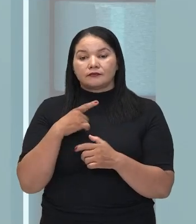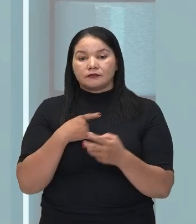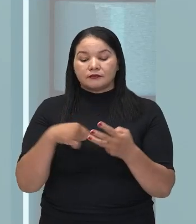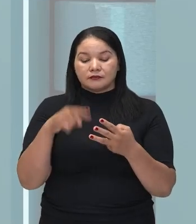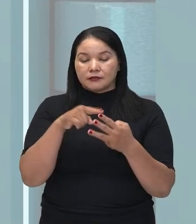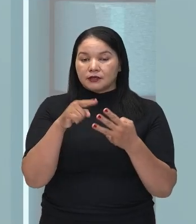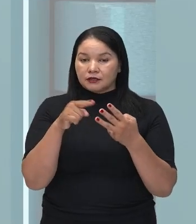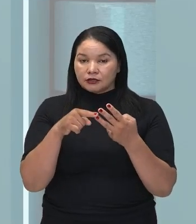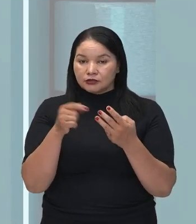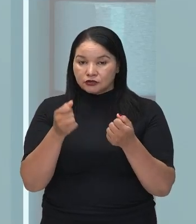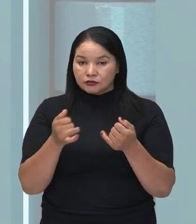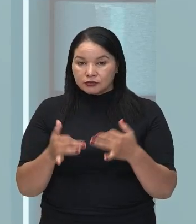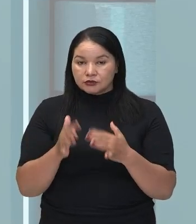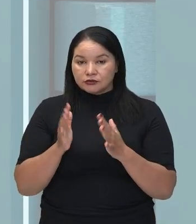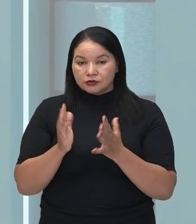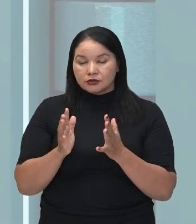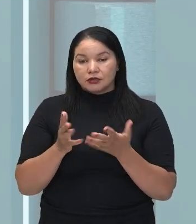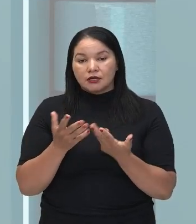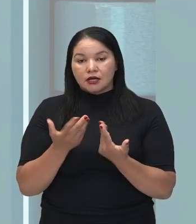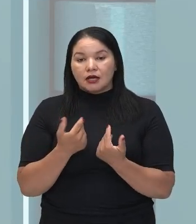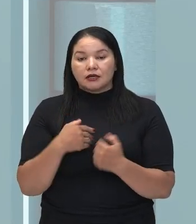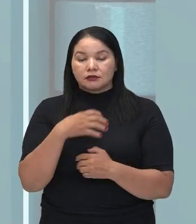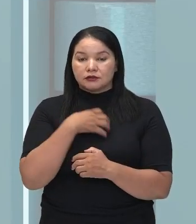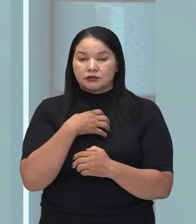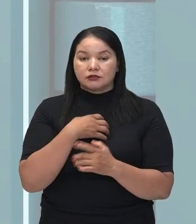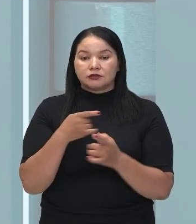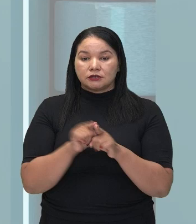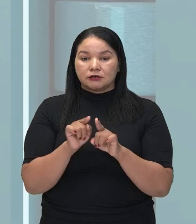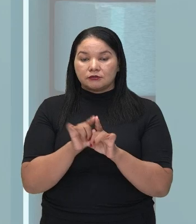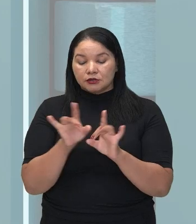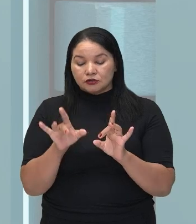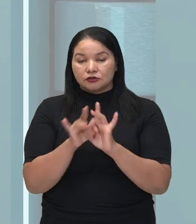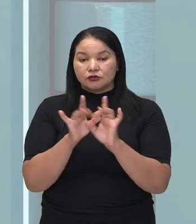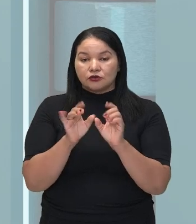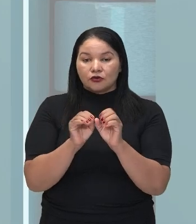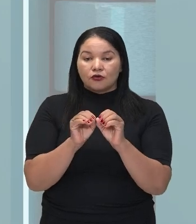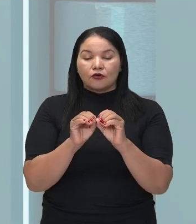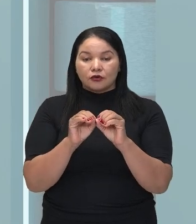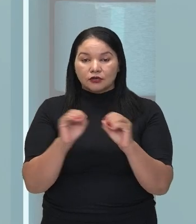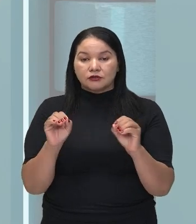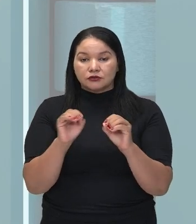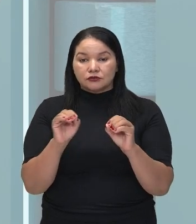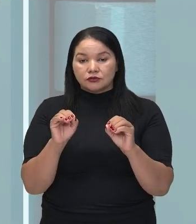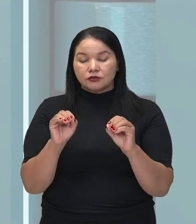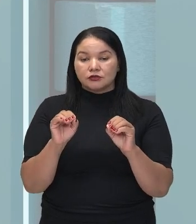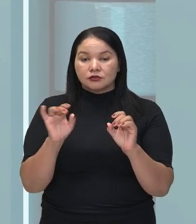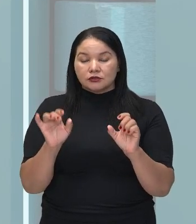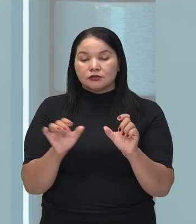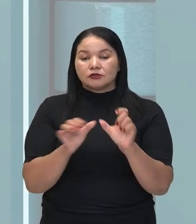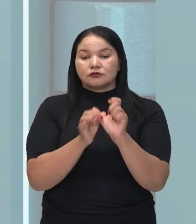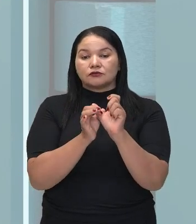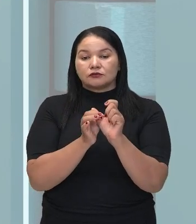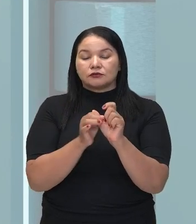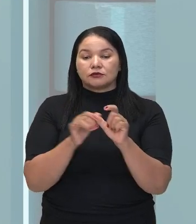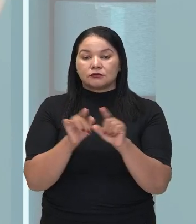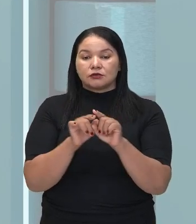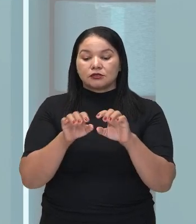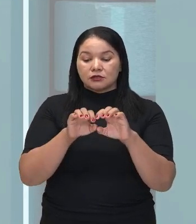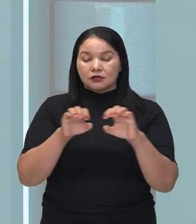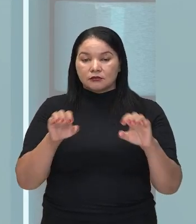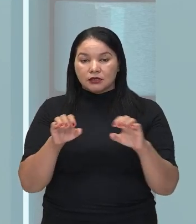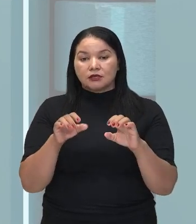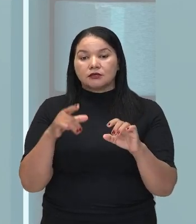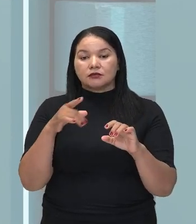conjunções. Eles também vão trazer sentidos. Só que eles vão conectar duas orações que, separadas, têm sentidos.